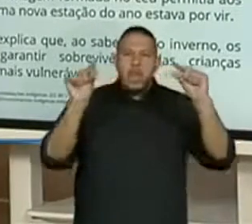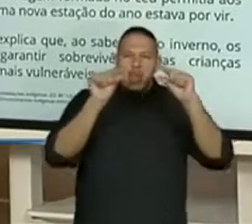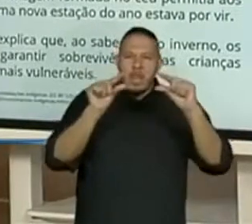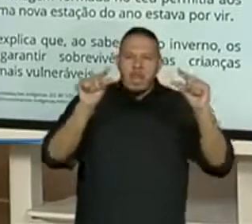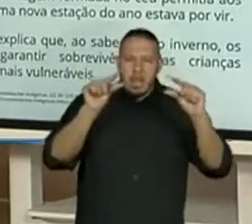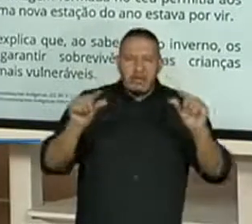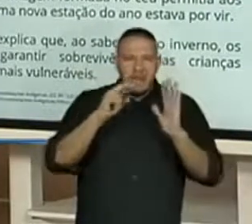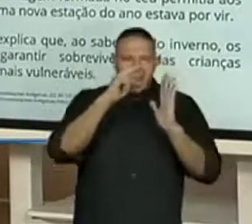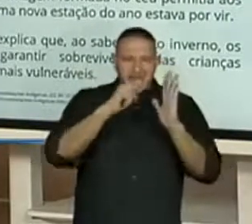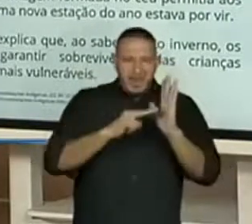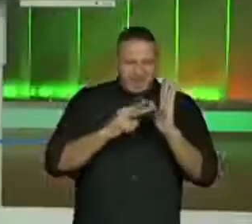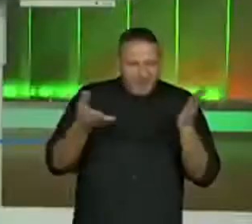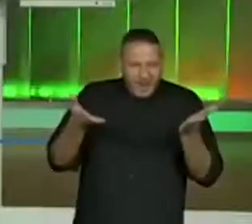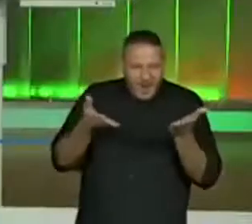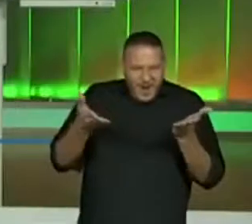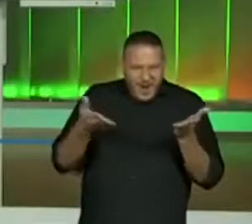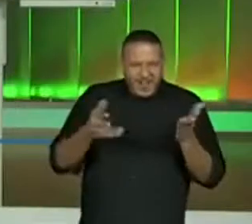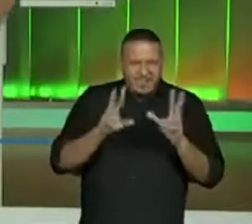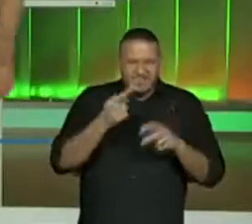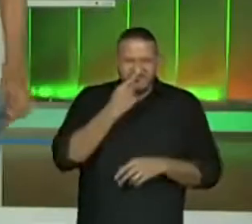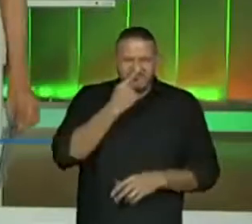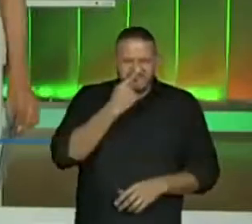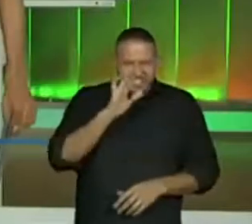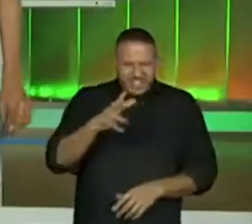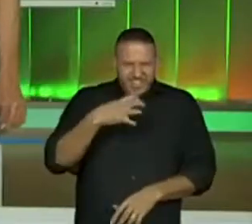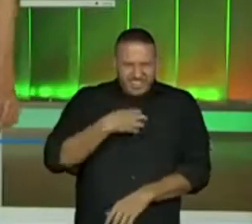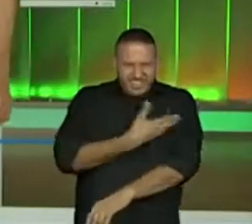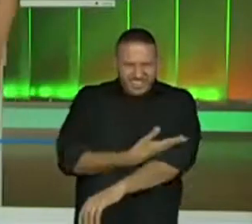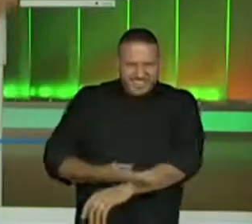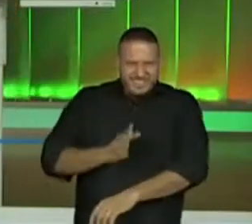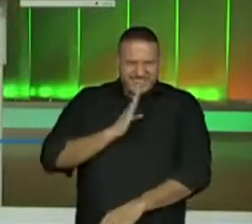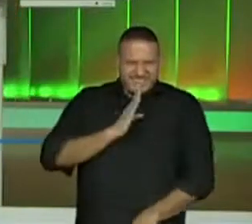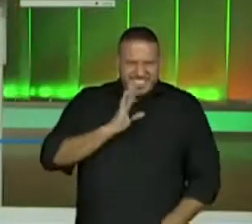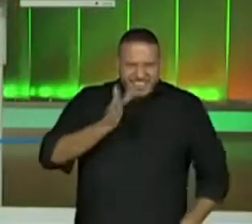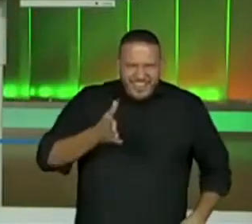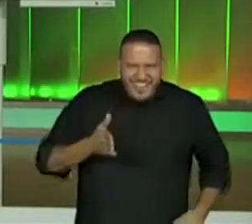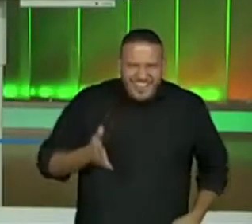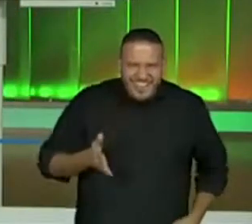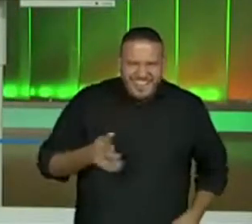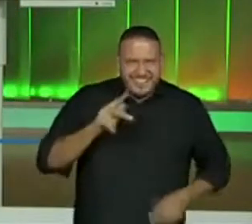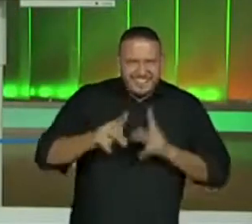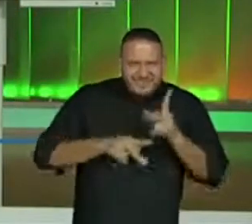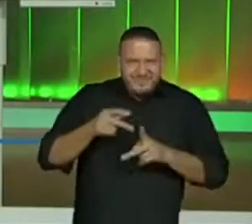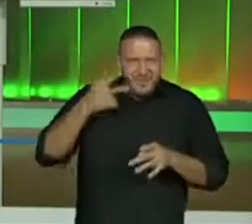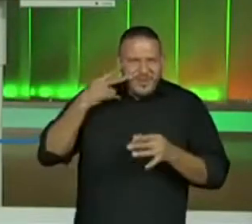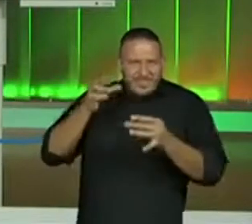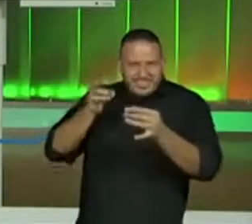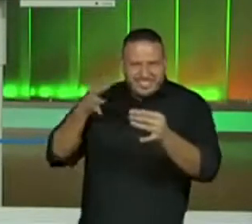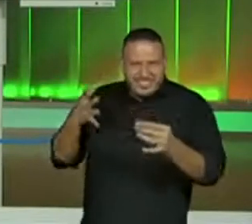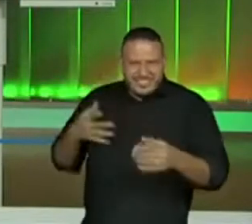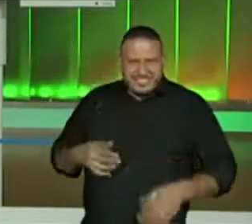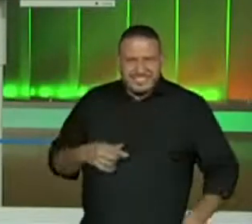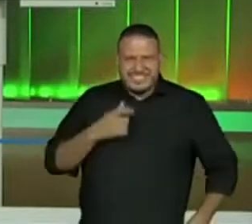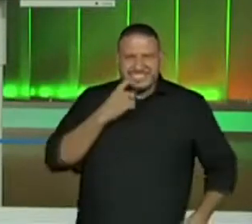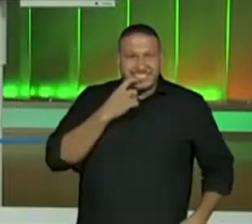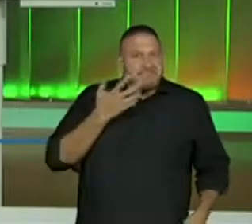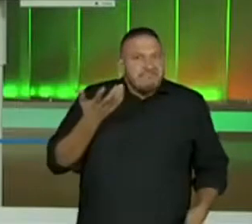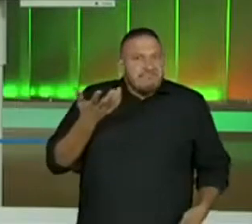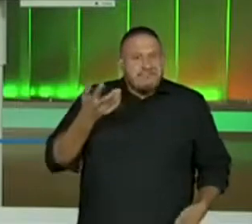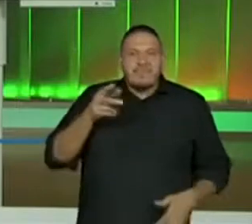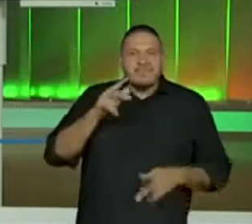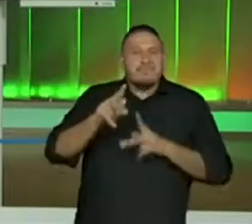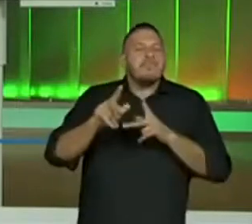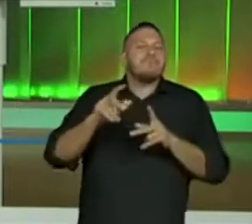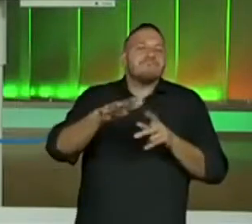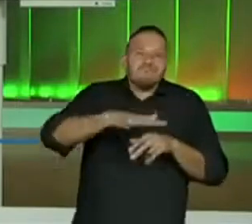fazer a leitura, esse assunto já era familiar para você? Que aí os povos indígenas os indígenas que